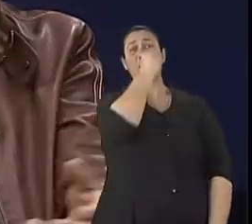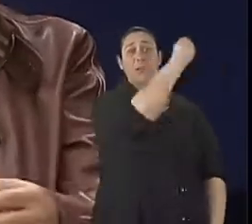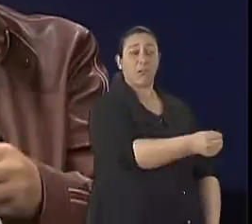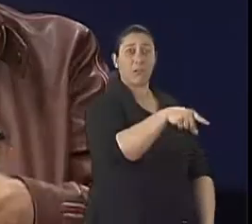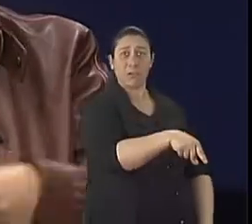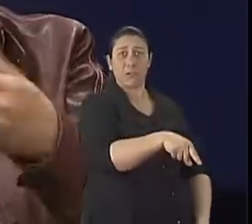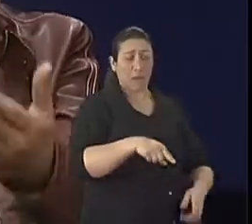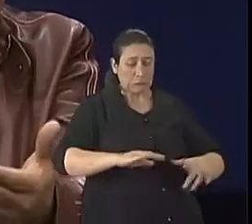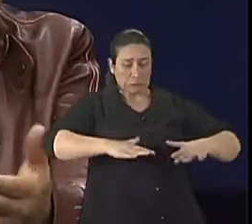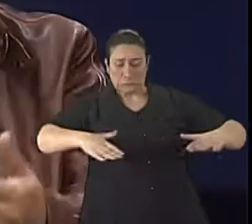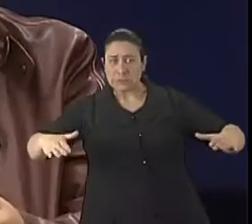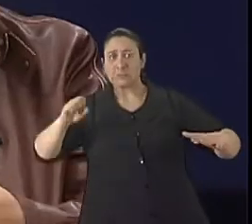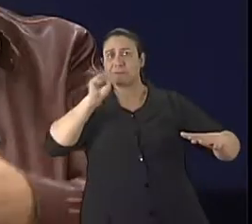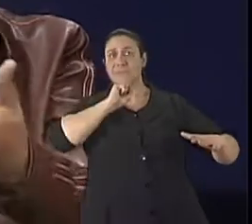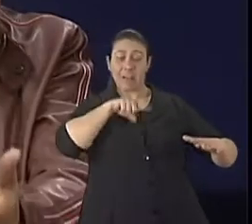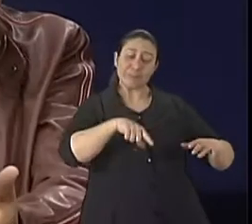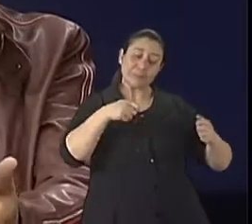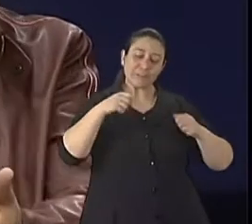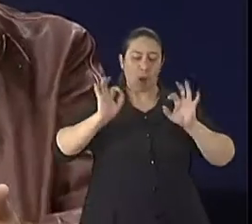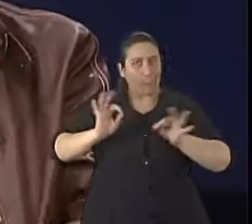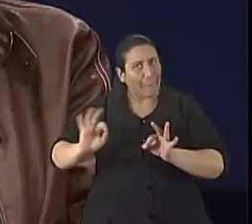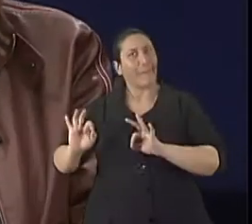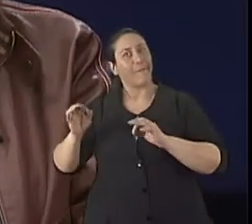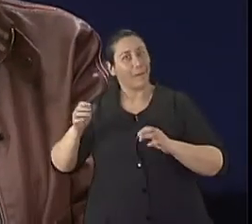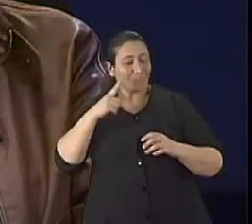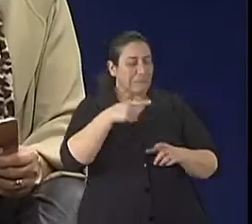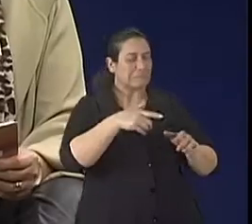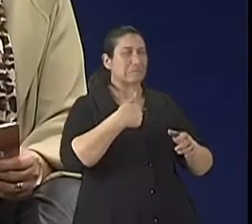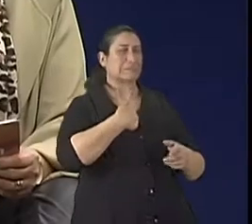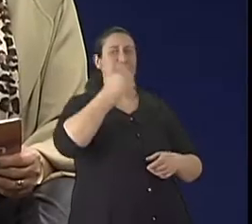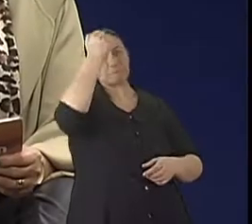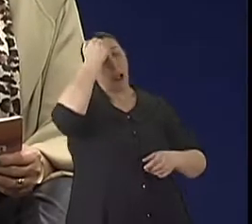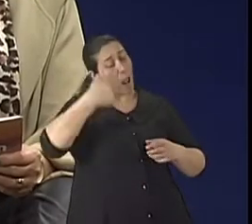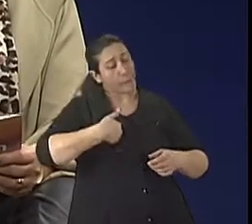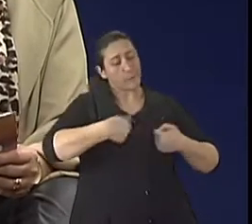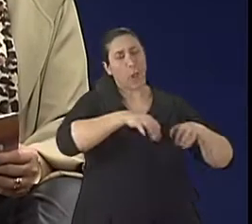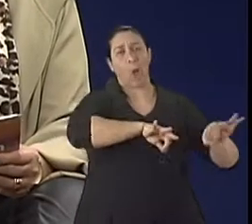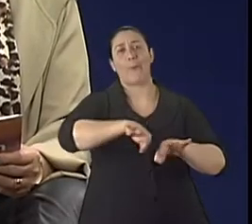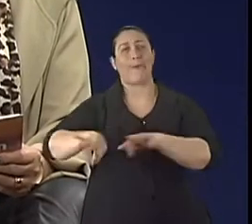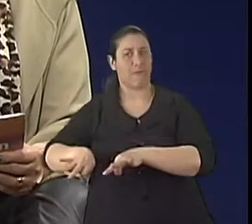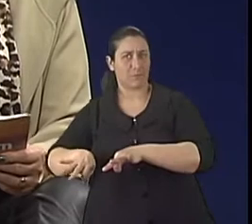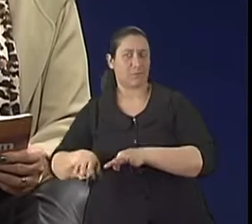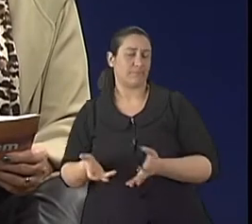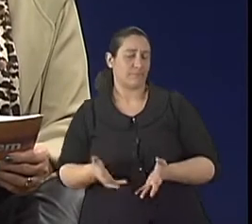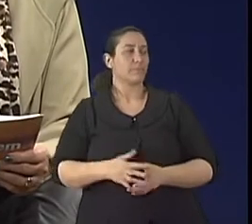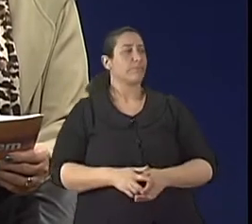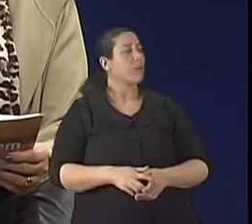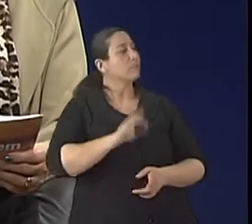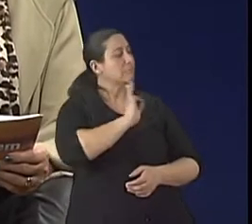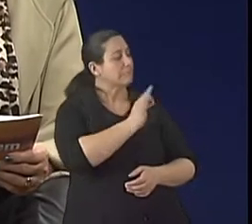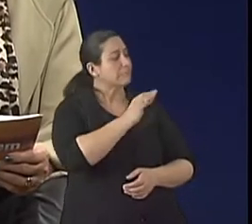lugar que não deveria. O tipo dela não é adequado, ela está num local inadequado. Claro, claro. Mas a gente nota, por exemplo, a